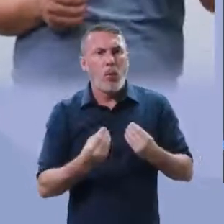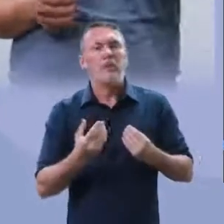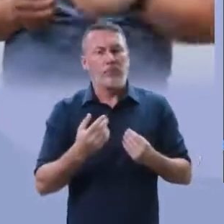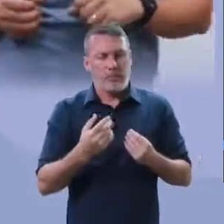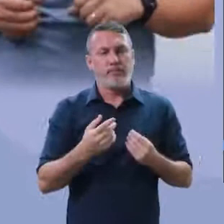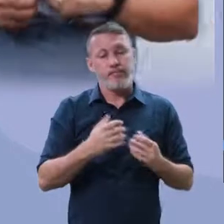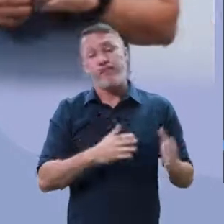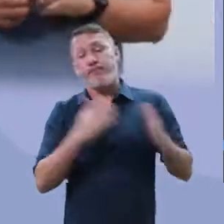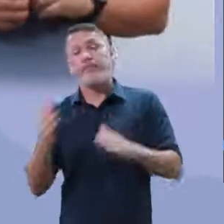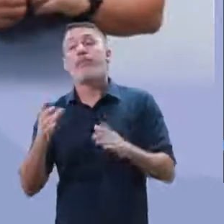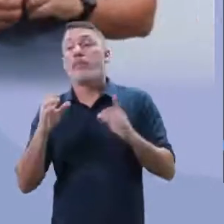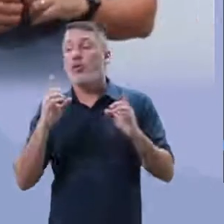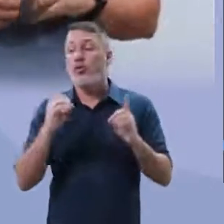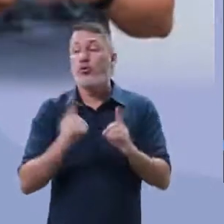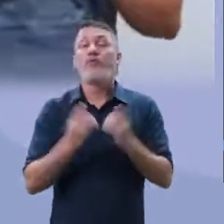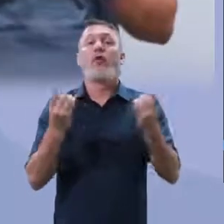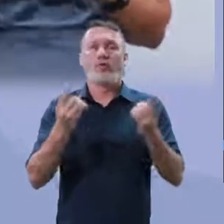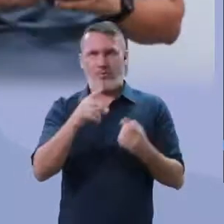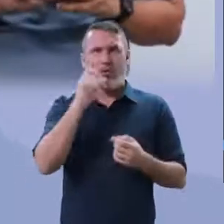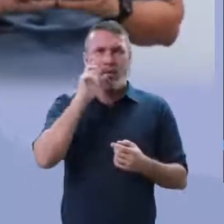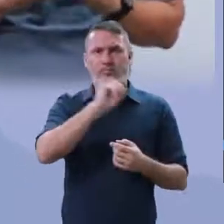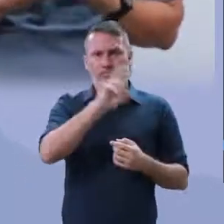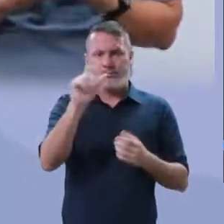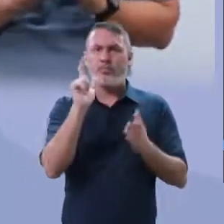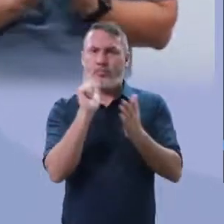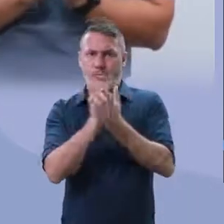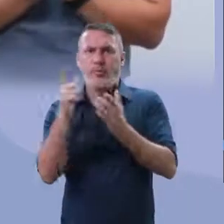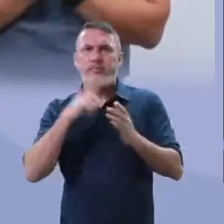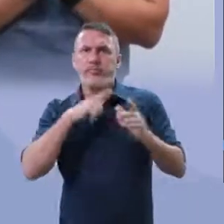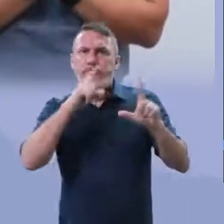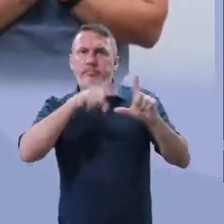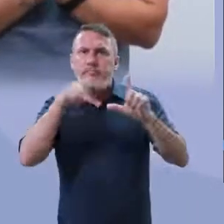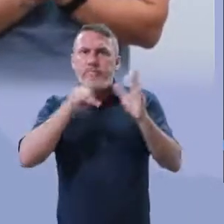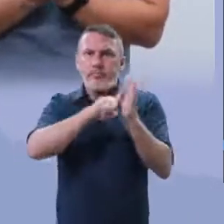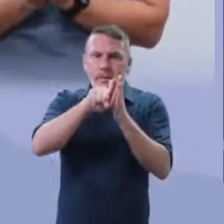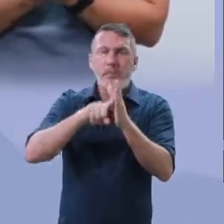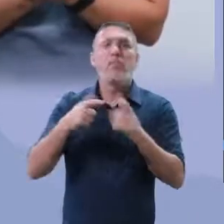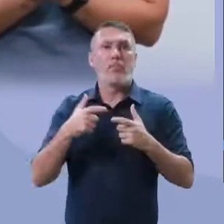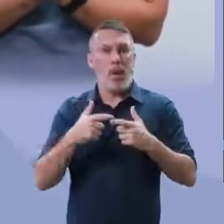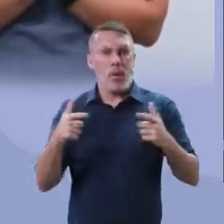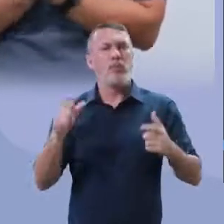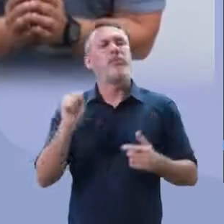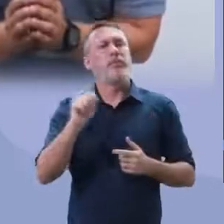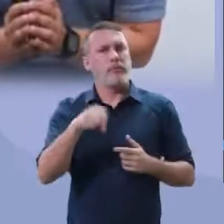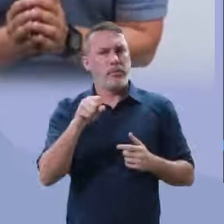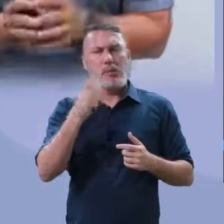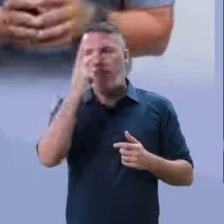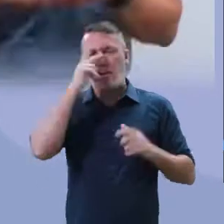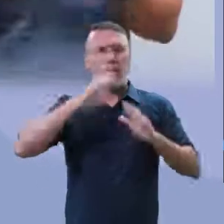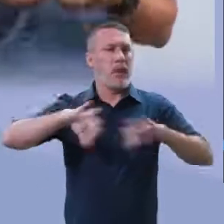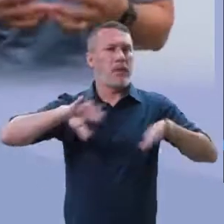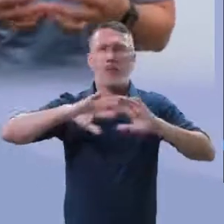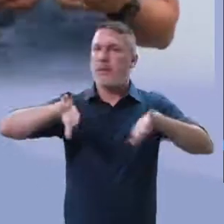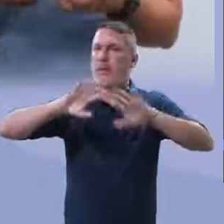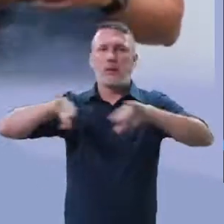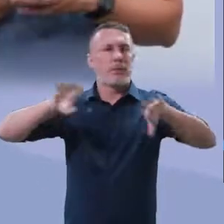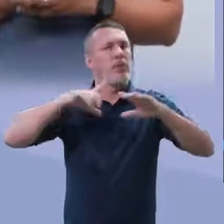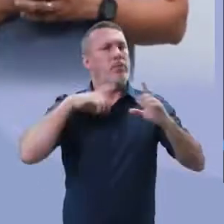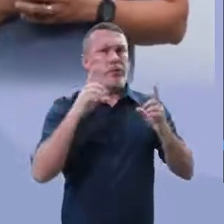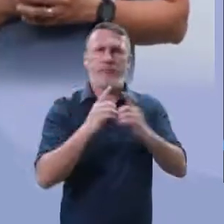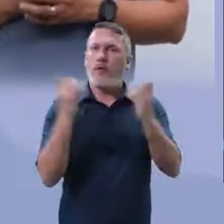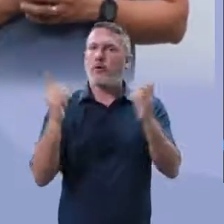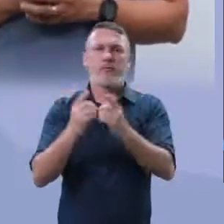divórcio. Vocês olharem aí, né? Em alguns jornais estatísticos, elas indicam que aumentou, sim, o número